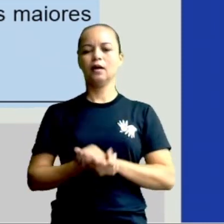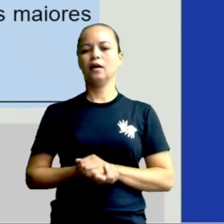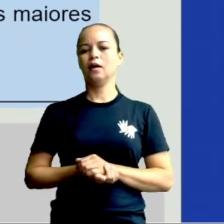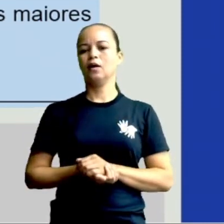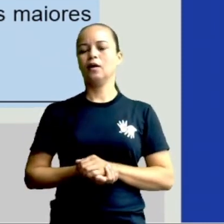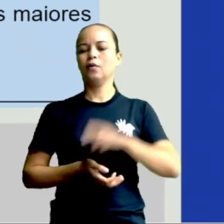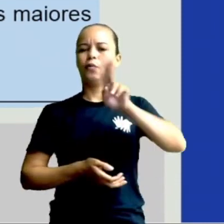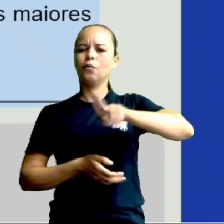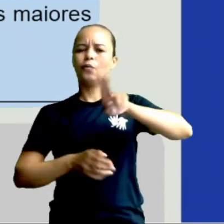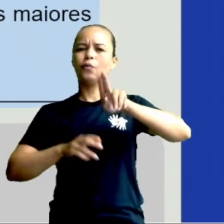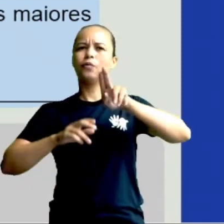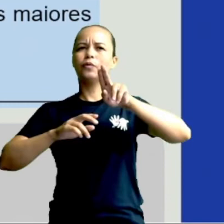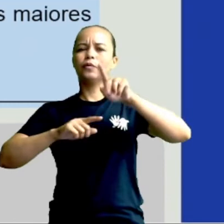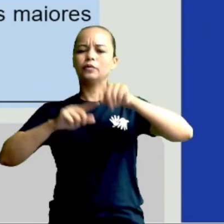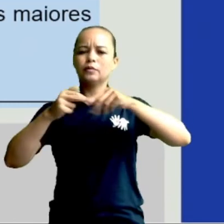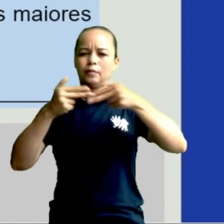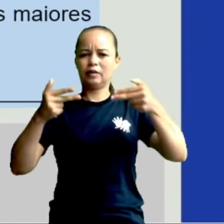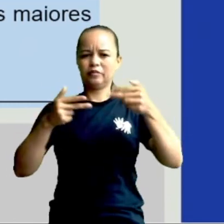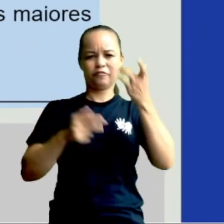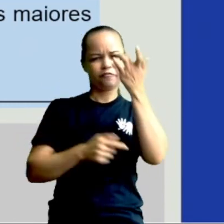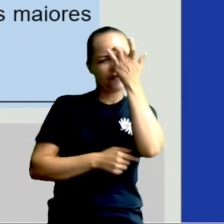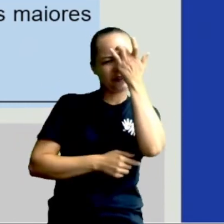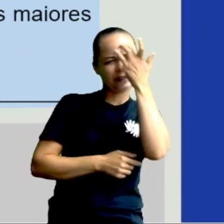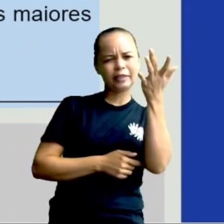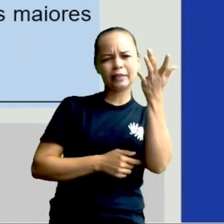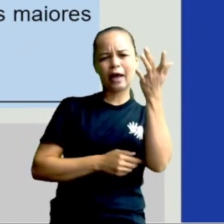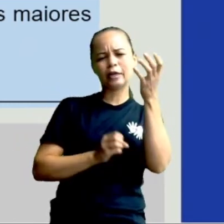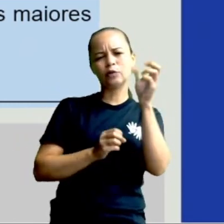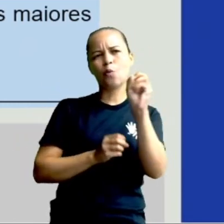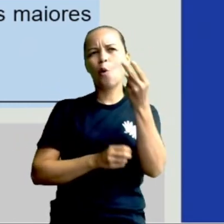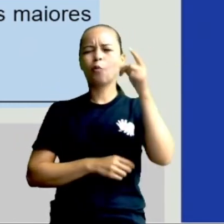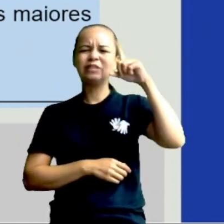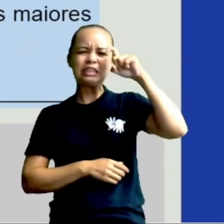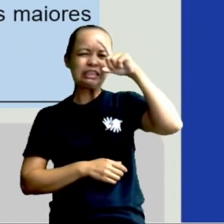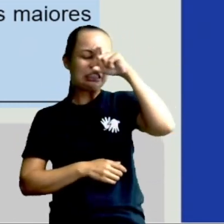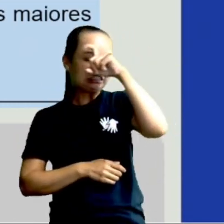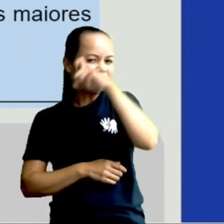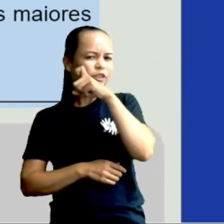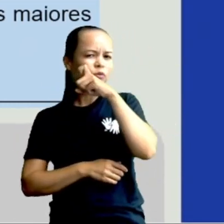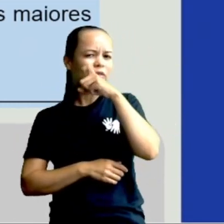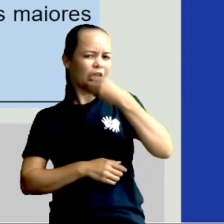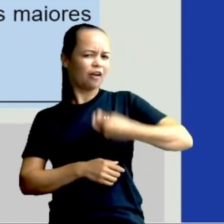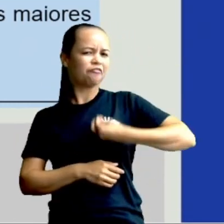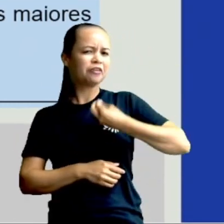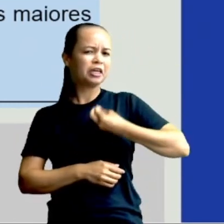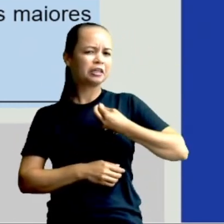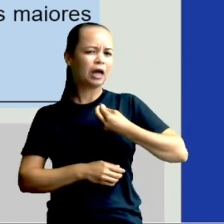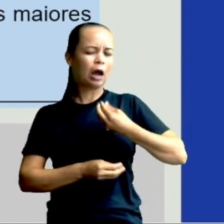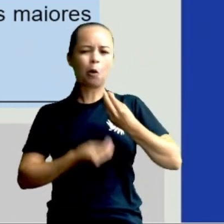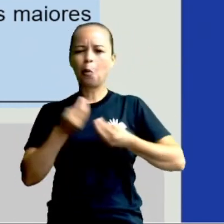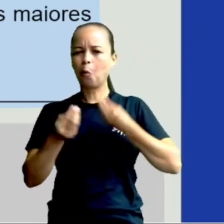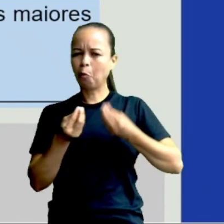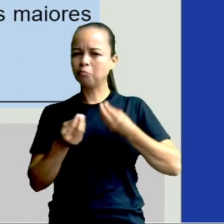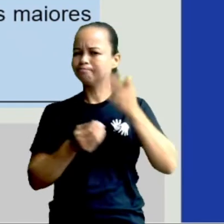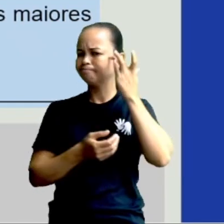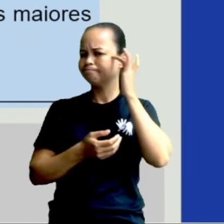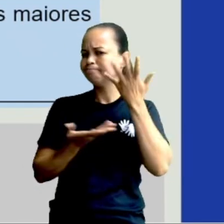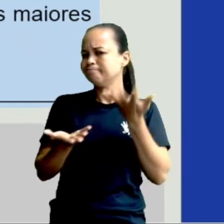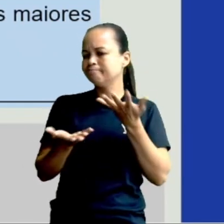aparelhos eletrônicos facilitaram ou dificultaram as nossas vidas? O que é que vocês acham? 2.